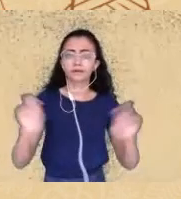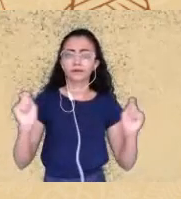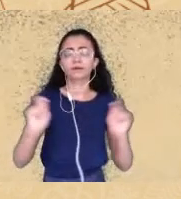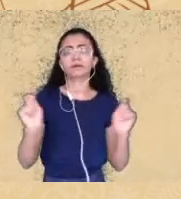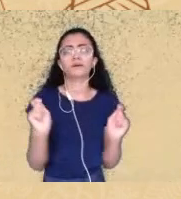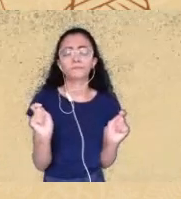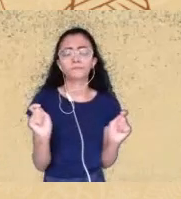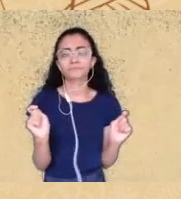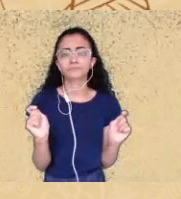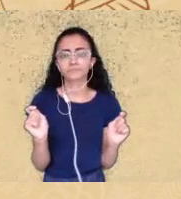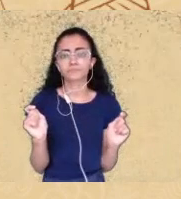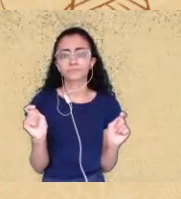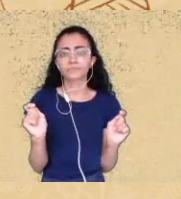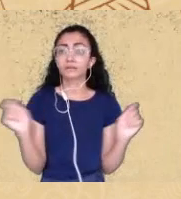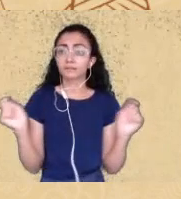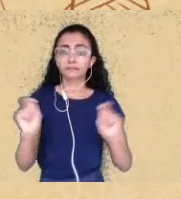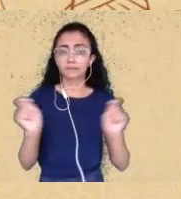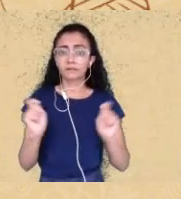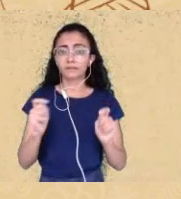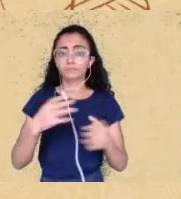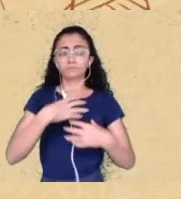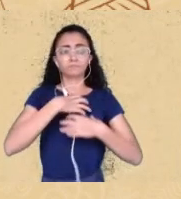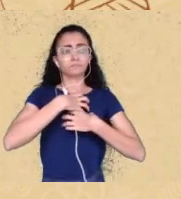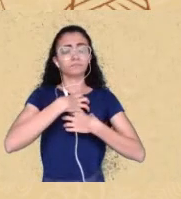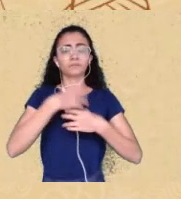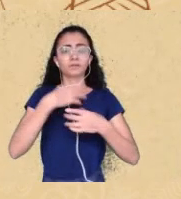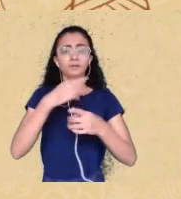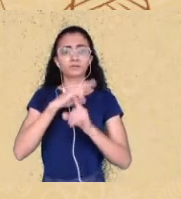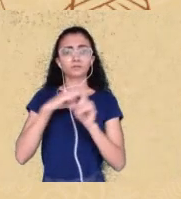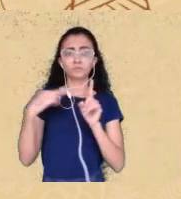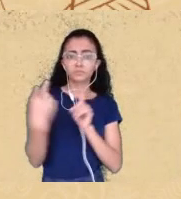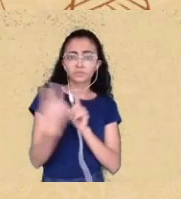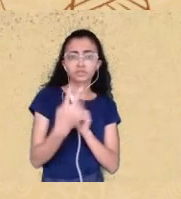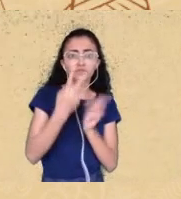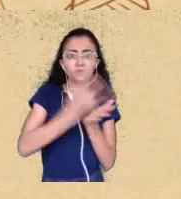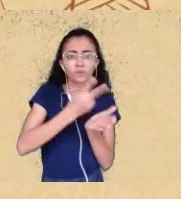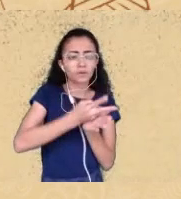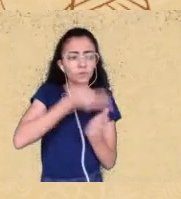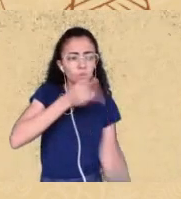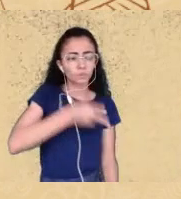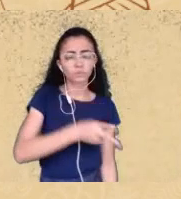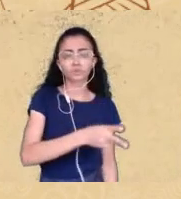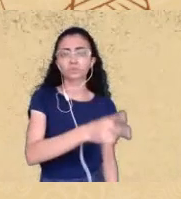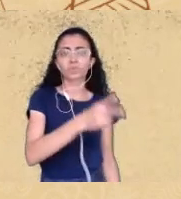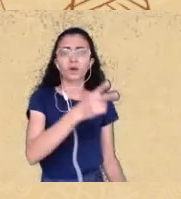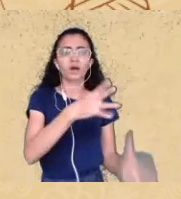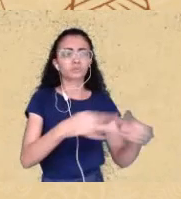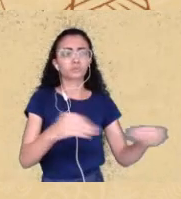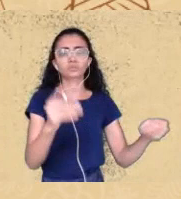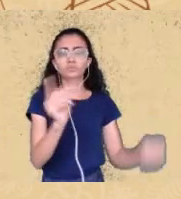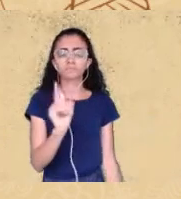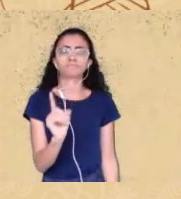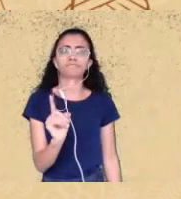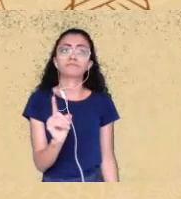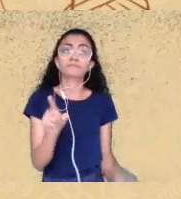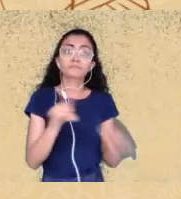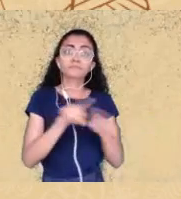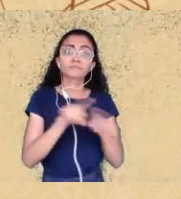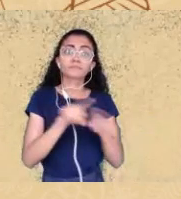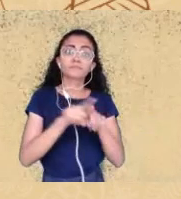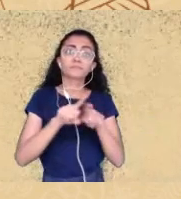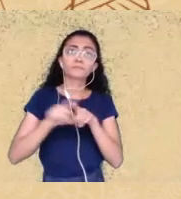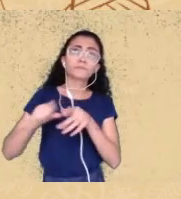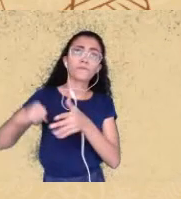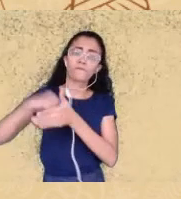nossas cosmovisões não desaparecerem e aí pensando assim nos enfrentamentos que a gente tem feito